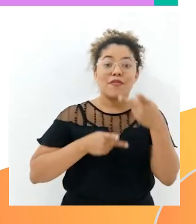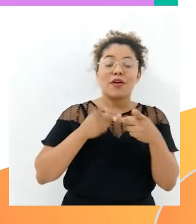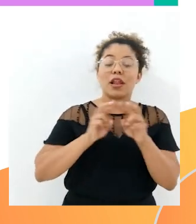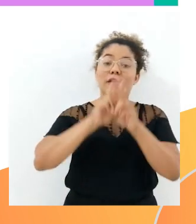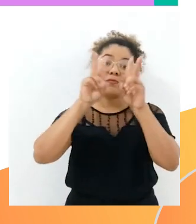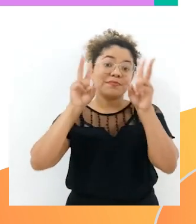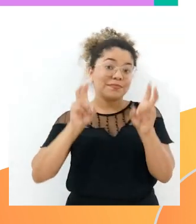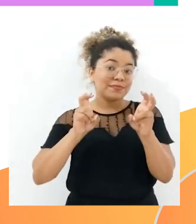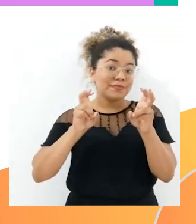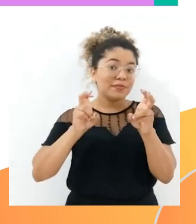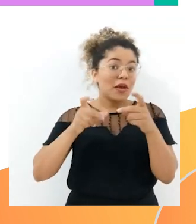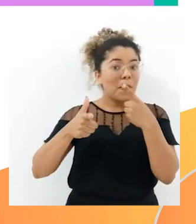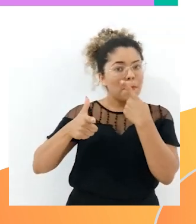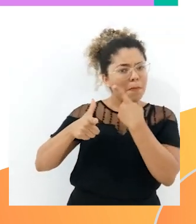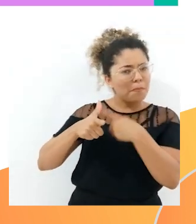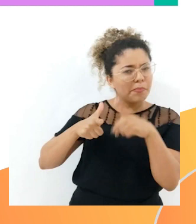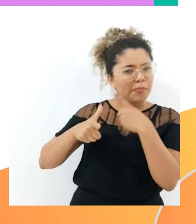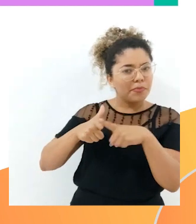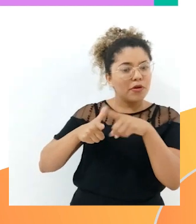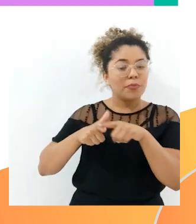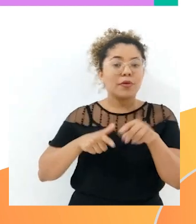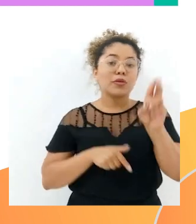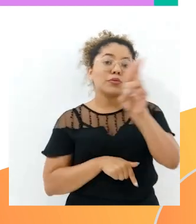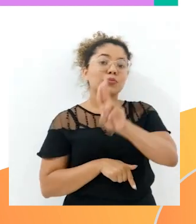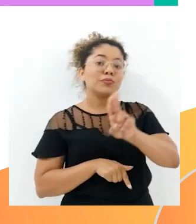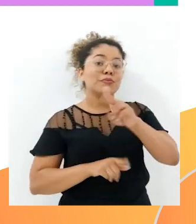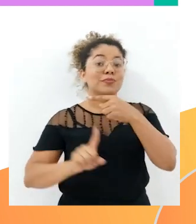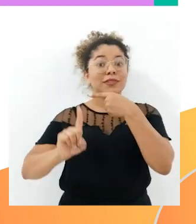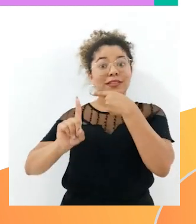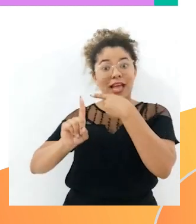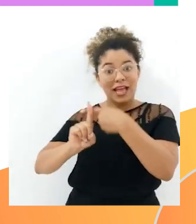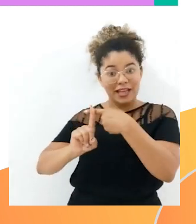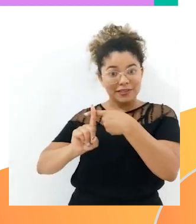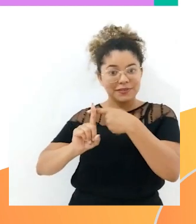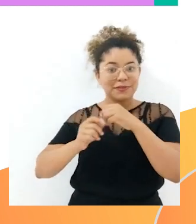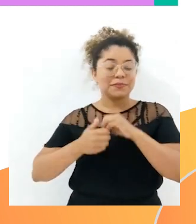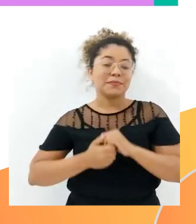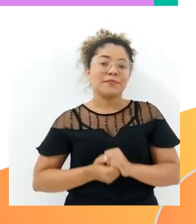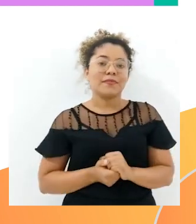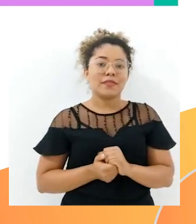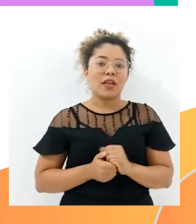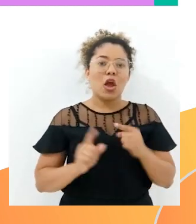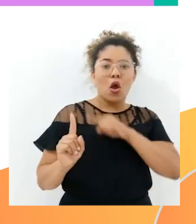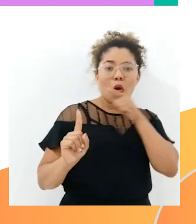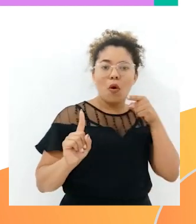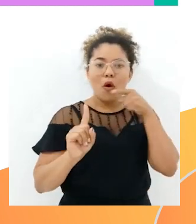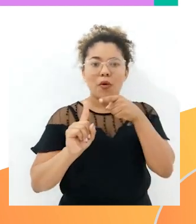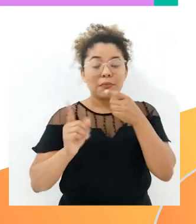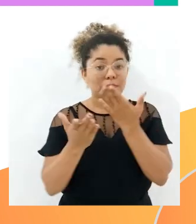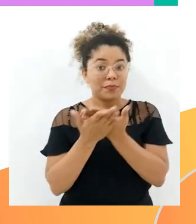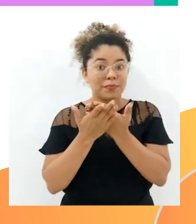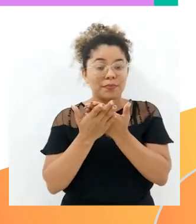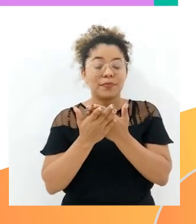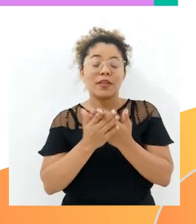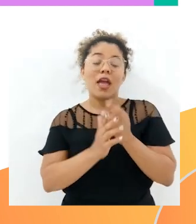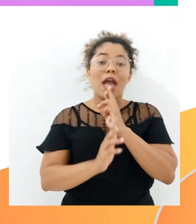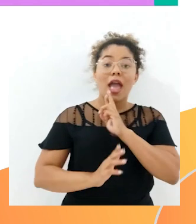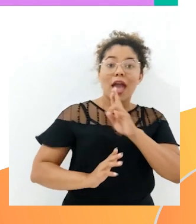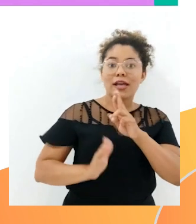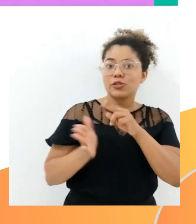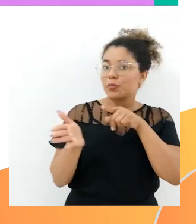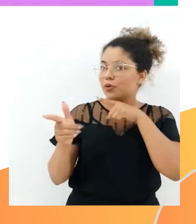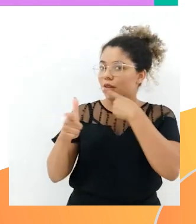trabalhar situações problemas envolvendo a adição. E o objetivo da nossa aula é resolver